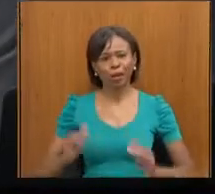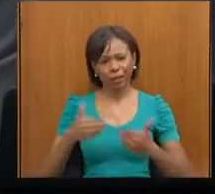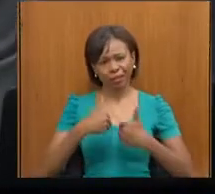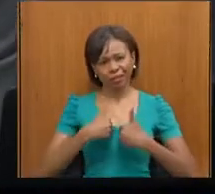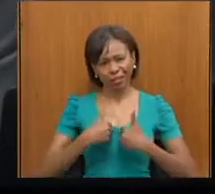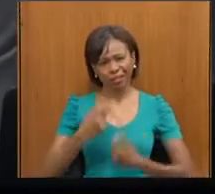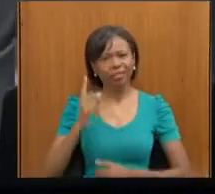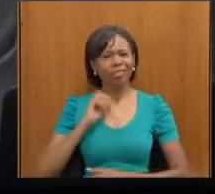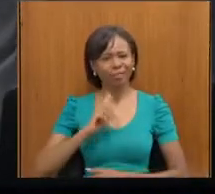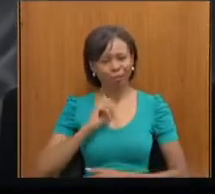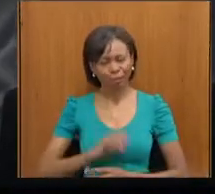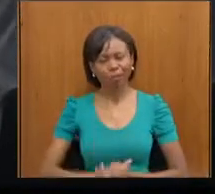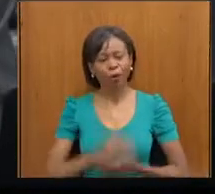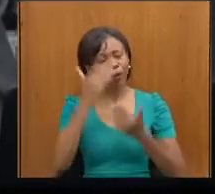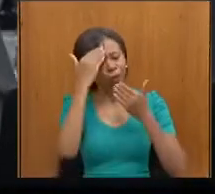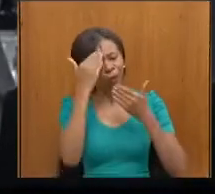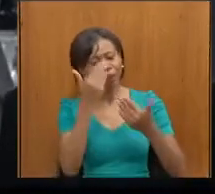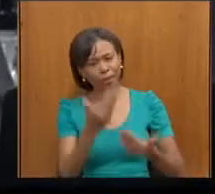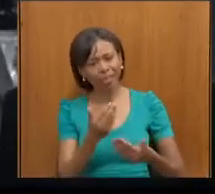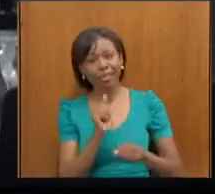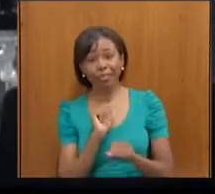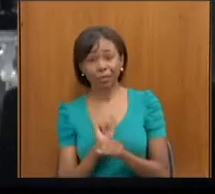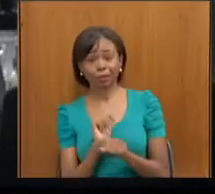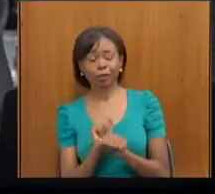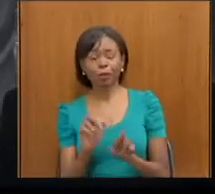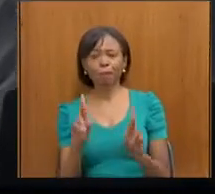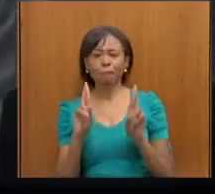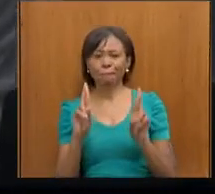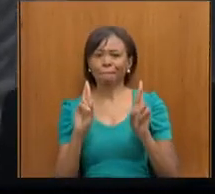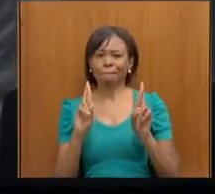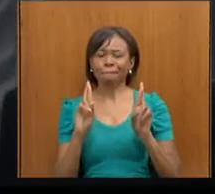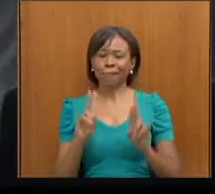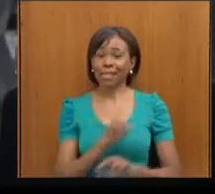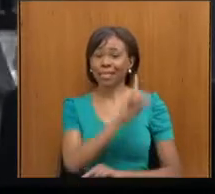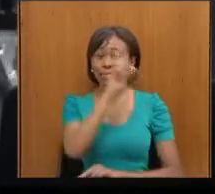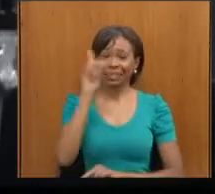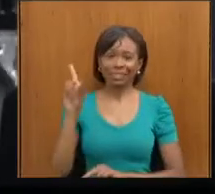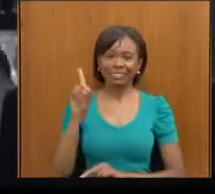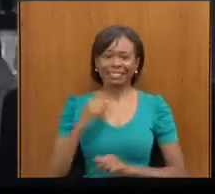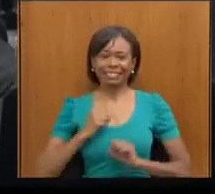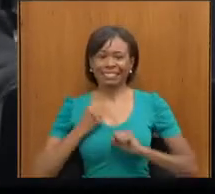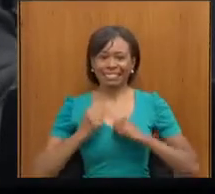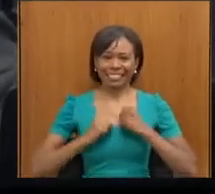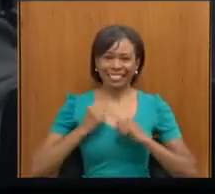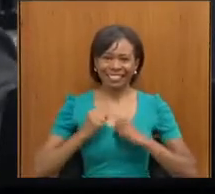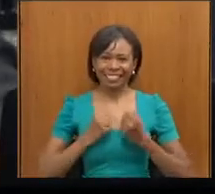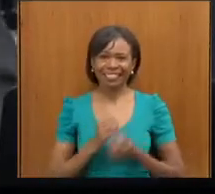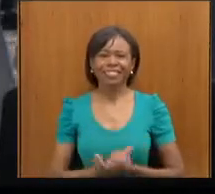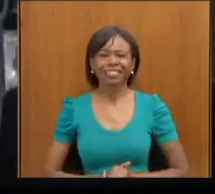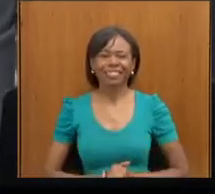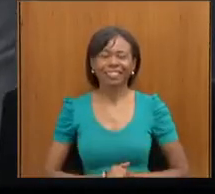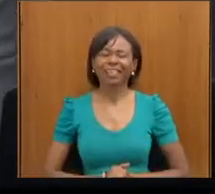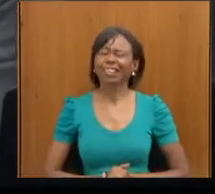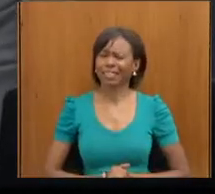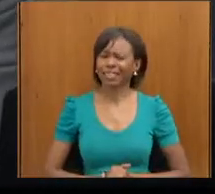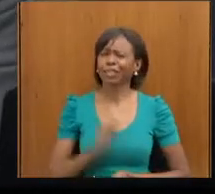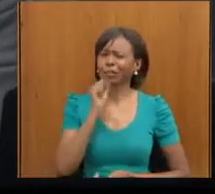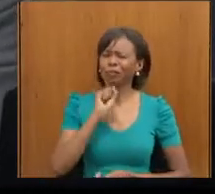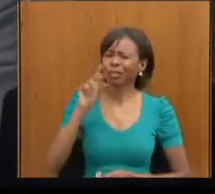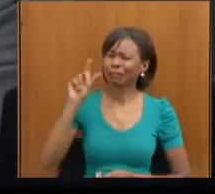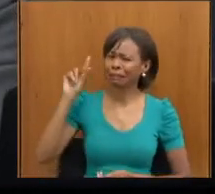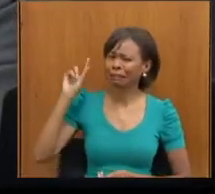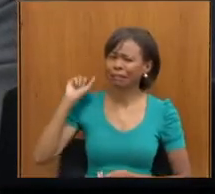Muito obrigado, e estamos aí aguardando essa data com muita alegria e ansiedade. Uma demanda antiga, que agora